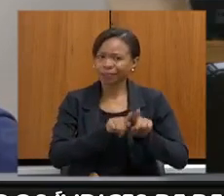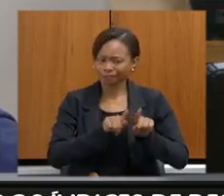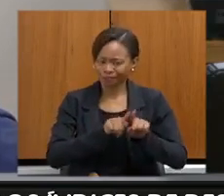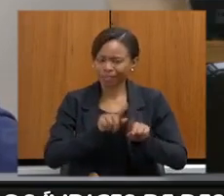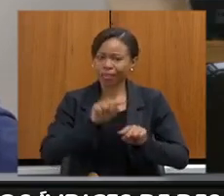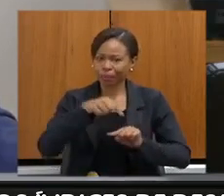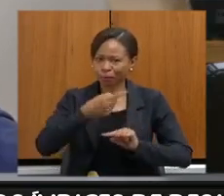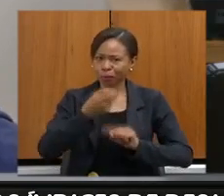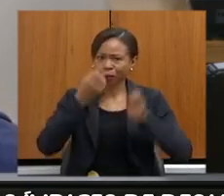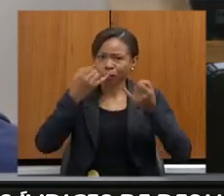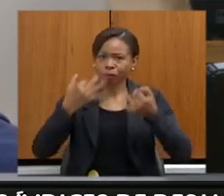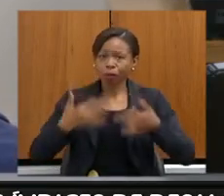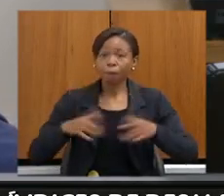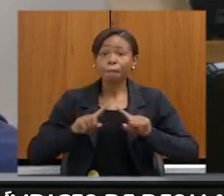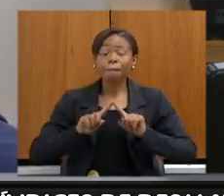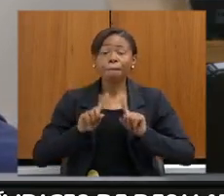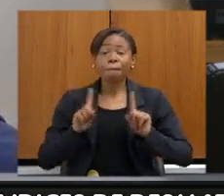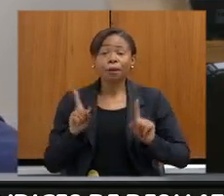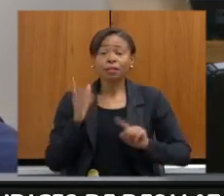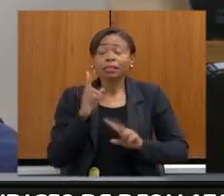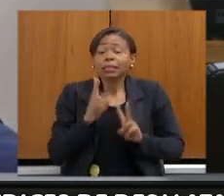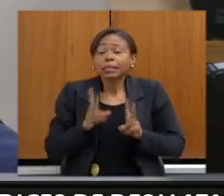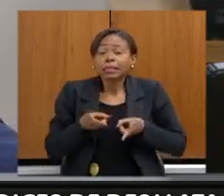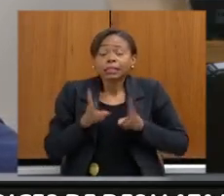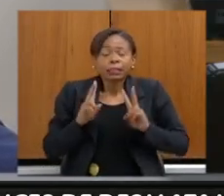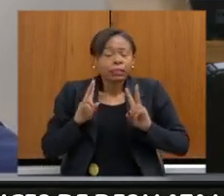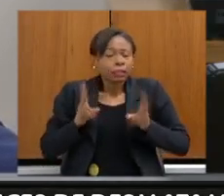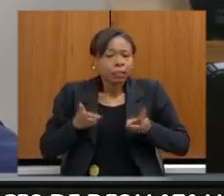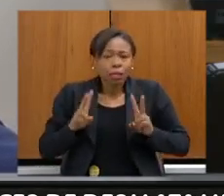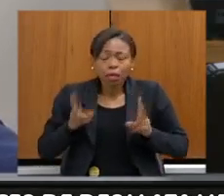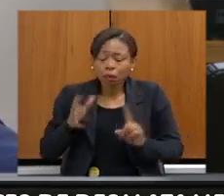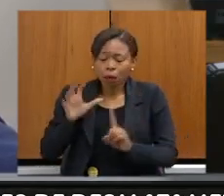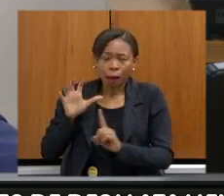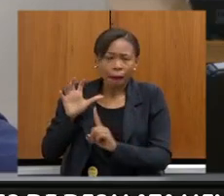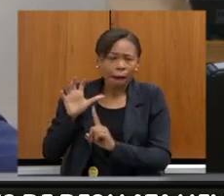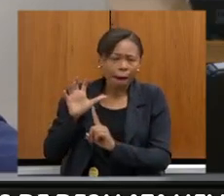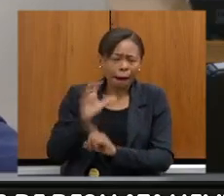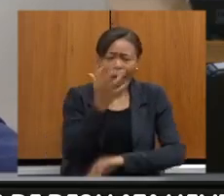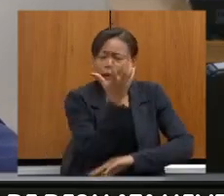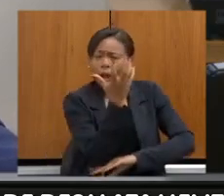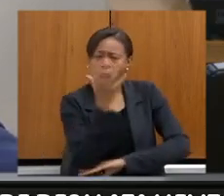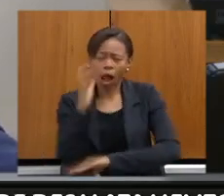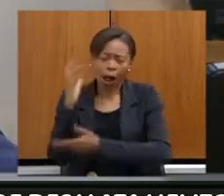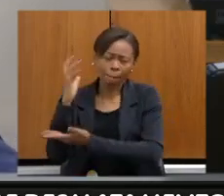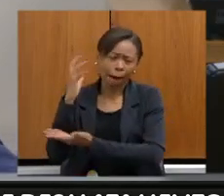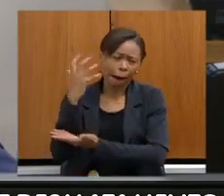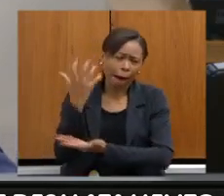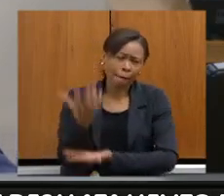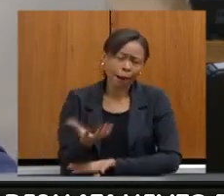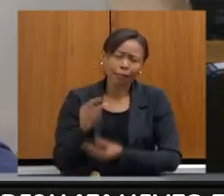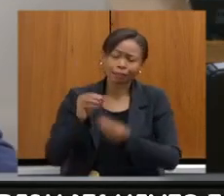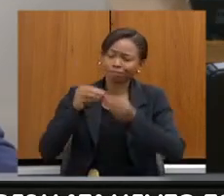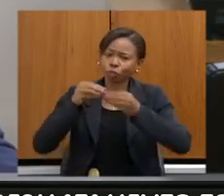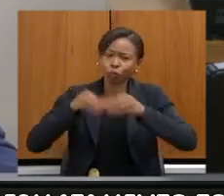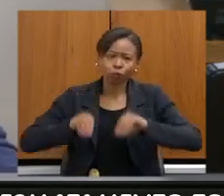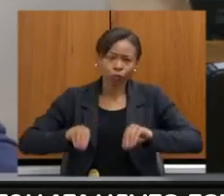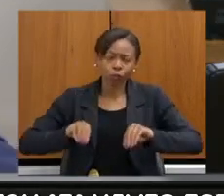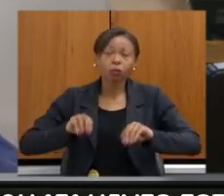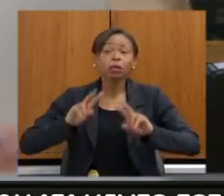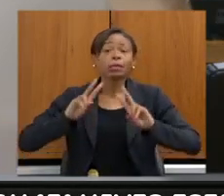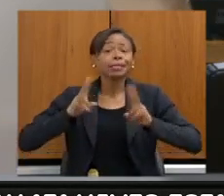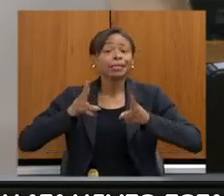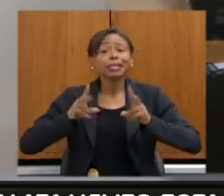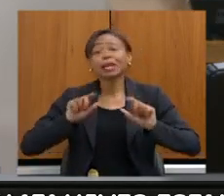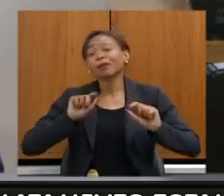o desmatamento e as intervenções que causam impacto ambiental, elas sempre são justificadas pelo